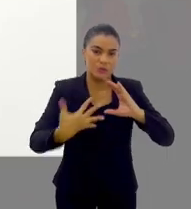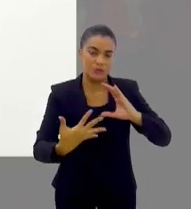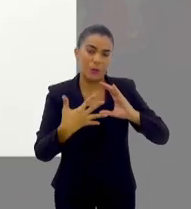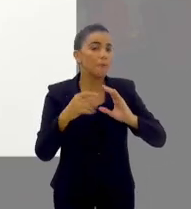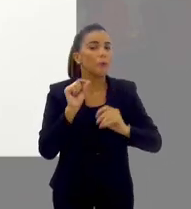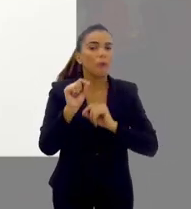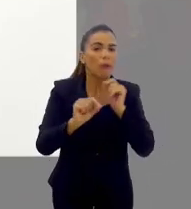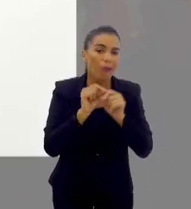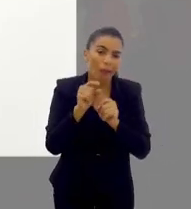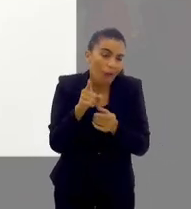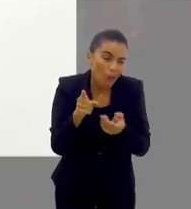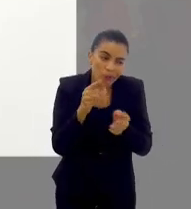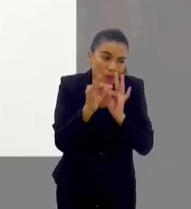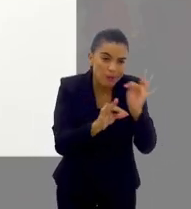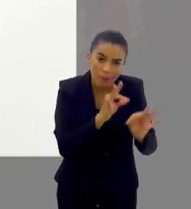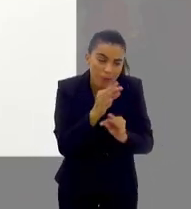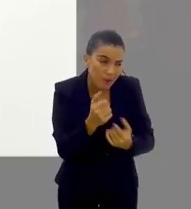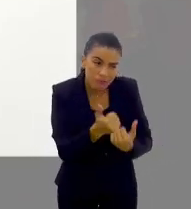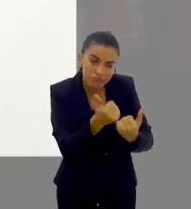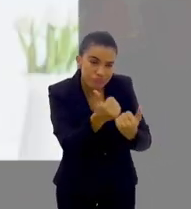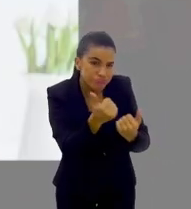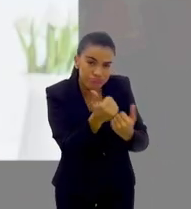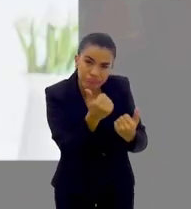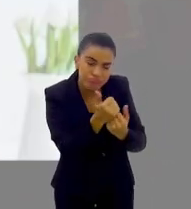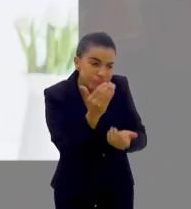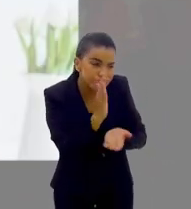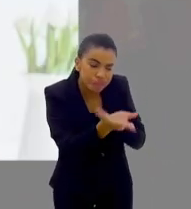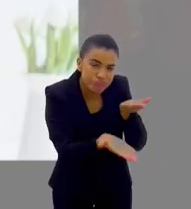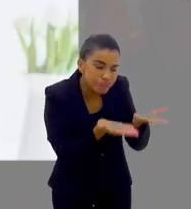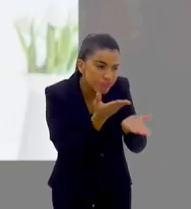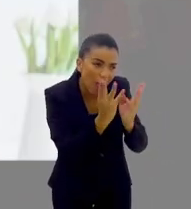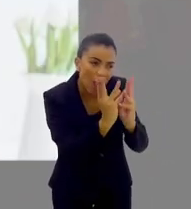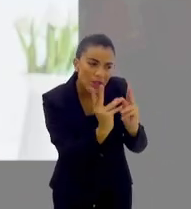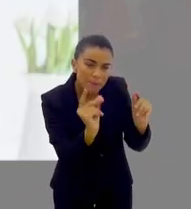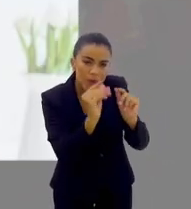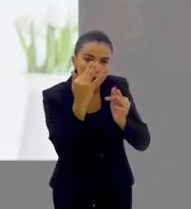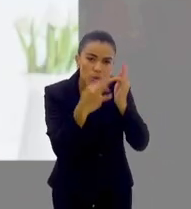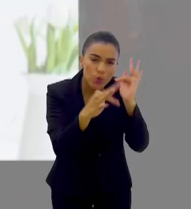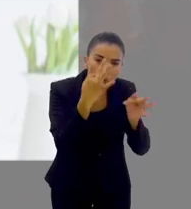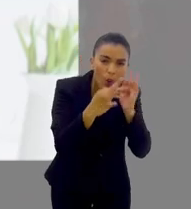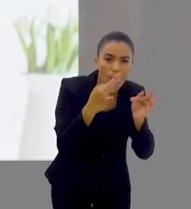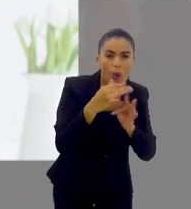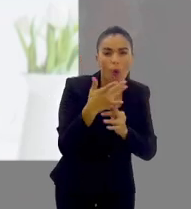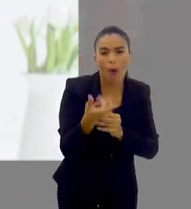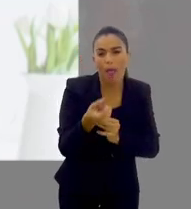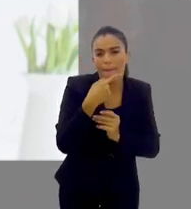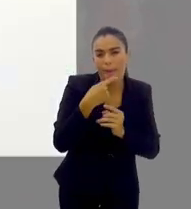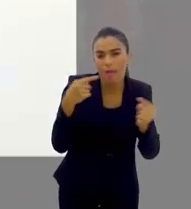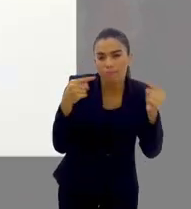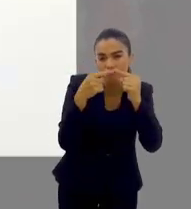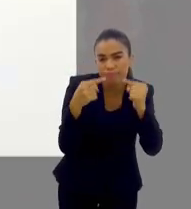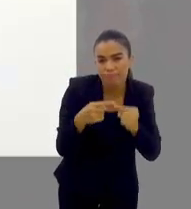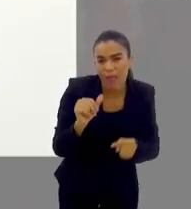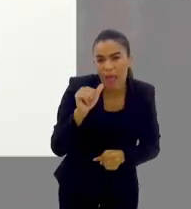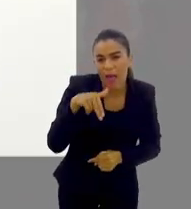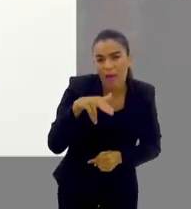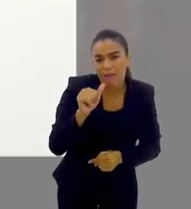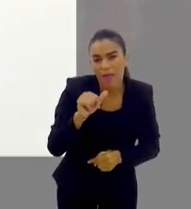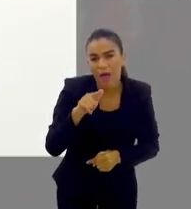é a base do tratamento nosso, é da suporte clínico, aliviar a dor com analgésicos, é,